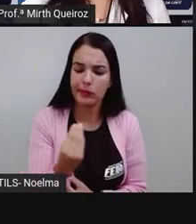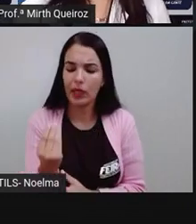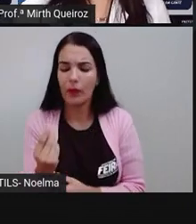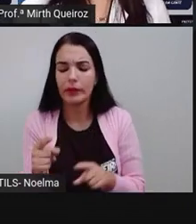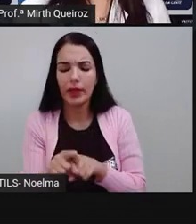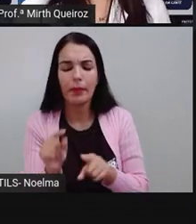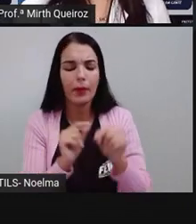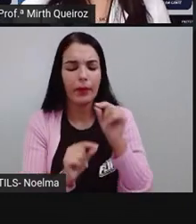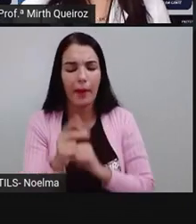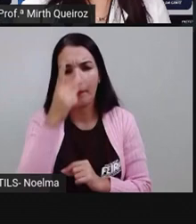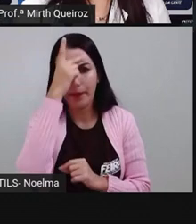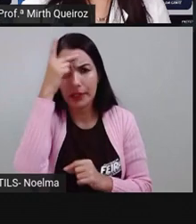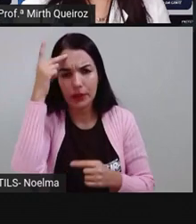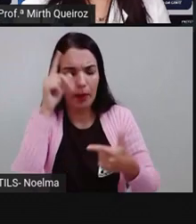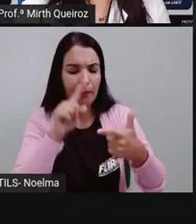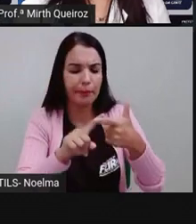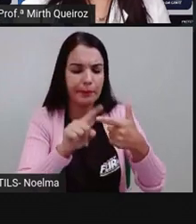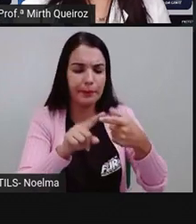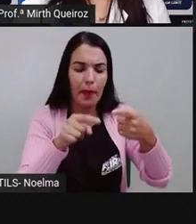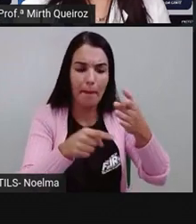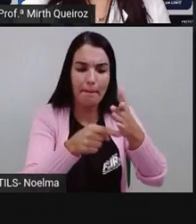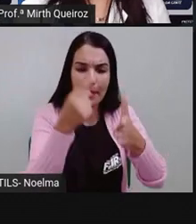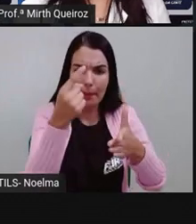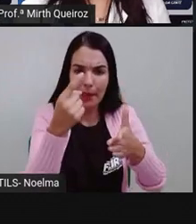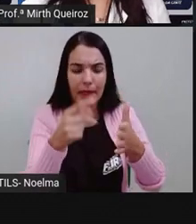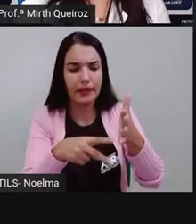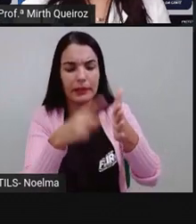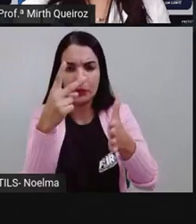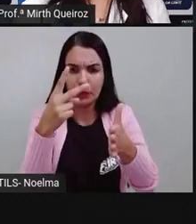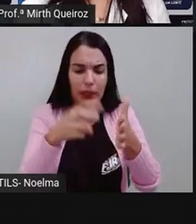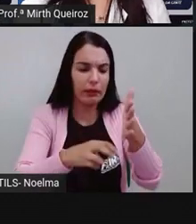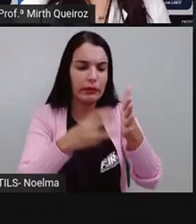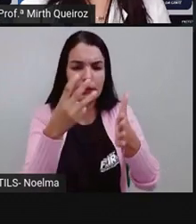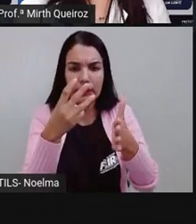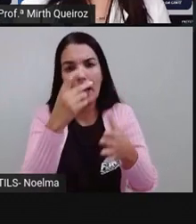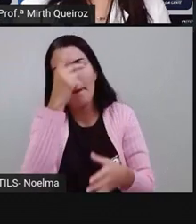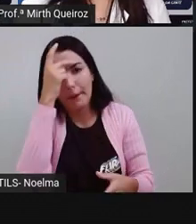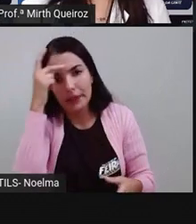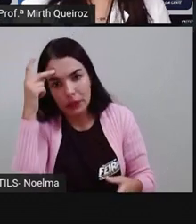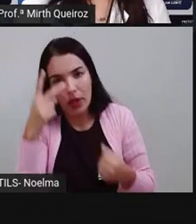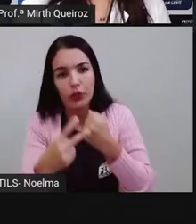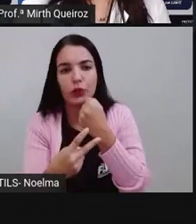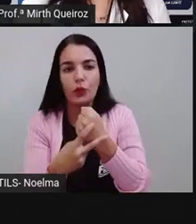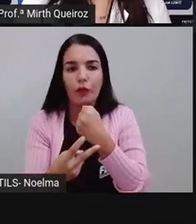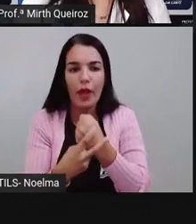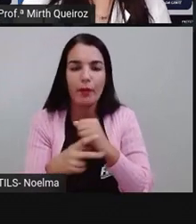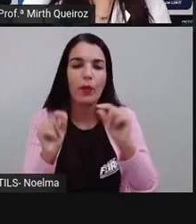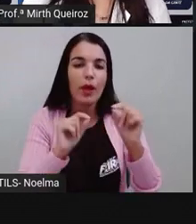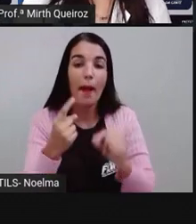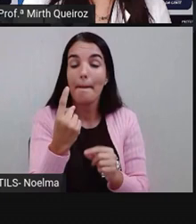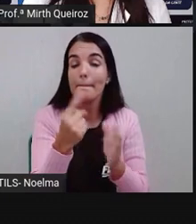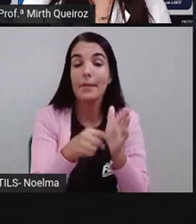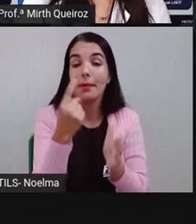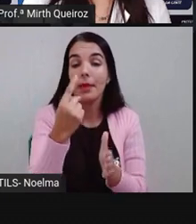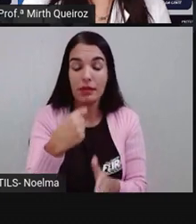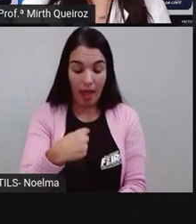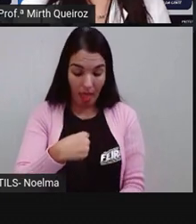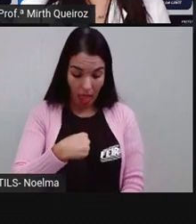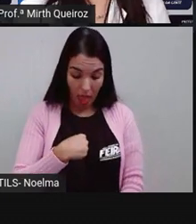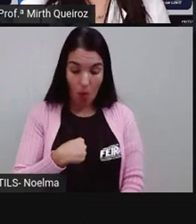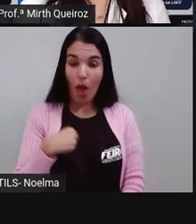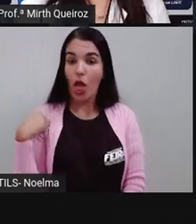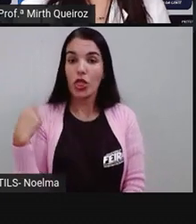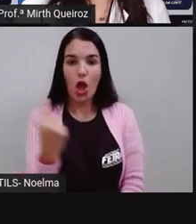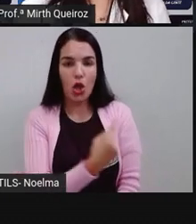do verbo. Pode estar aí em primeira pessoa, segunda pessoa e terceira pessoa. A primeira pessoa é eu e nós.